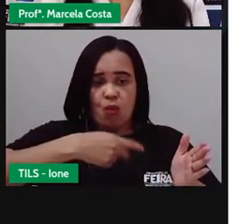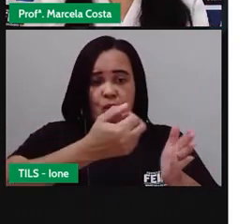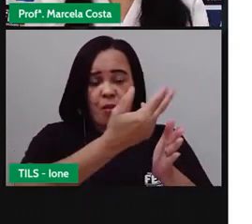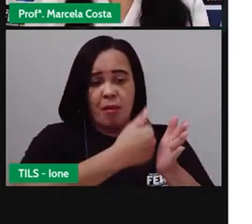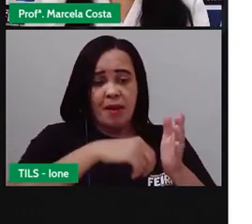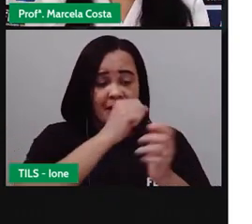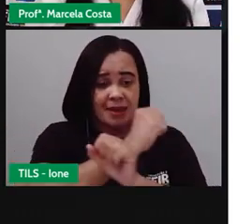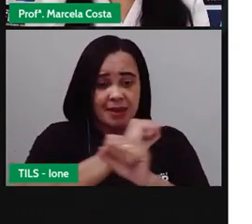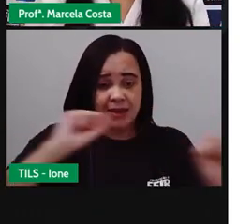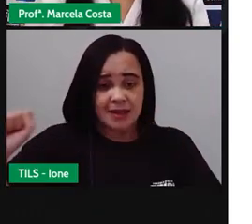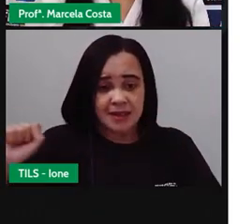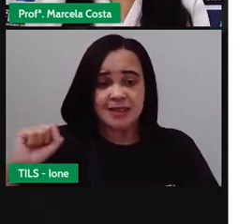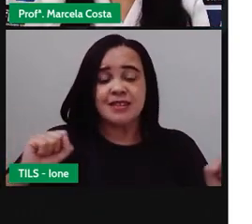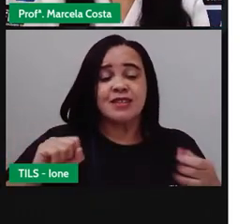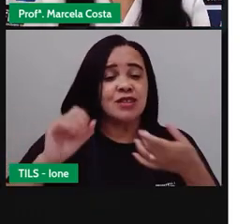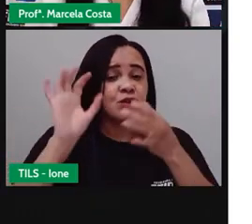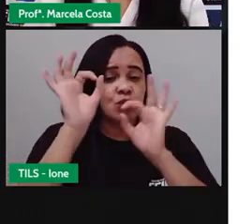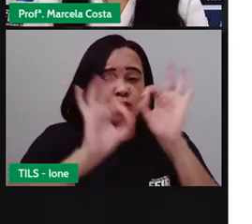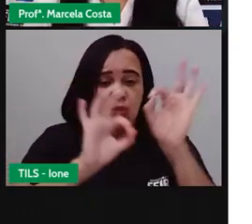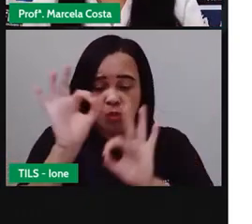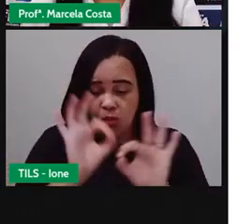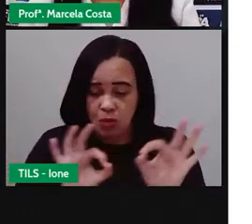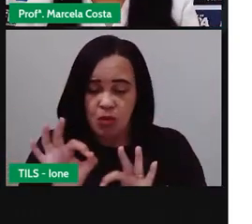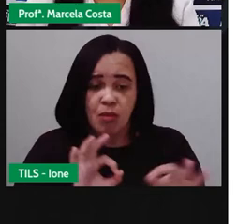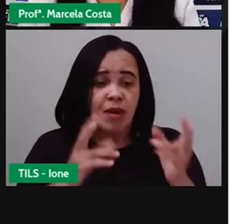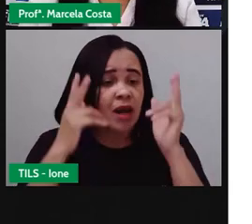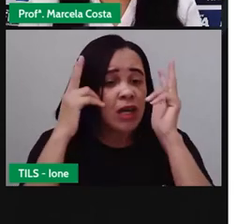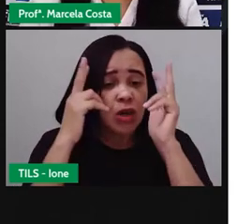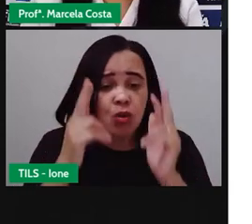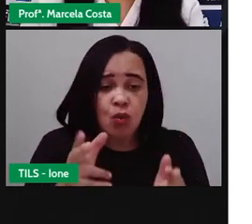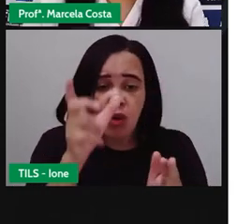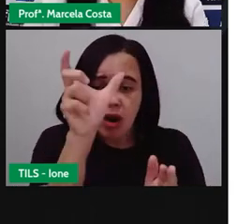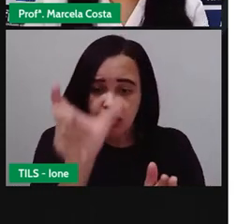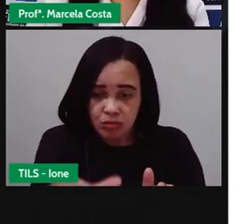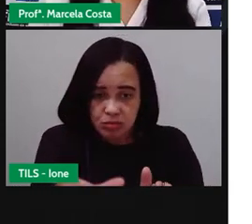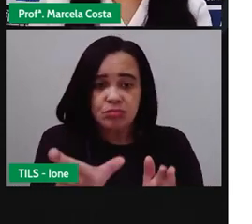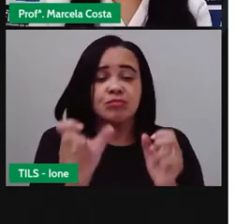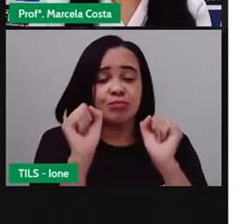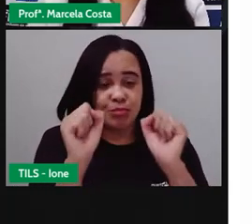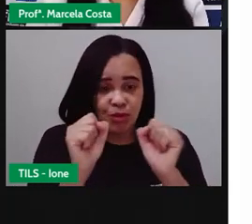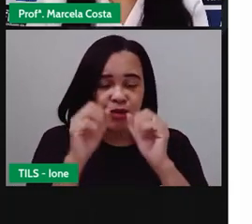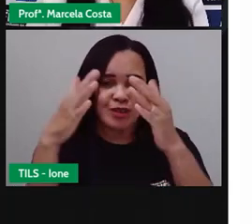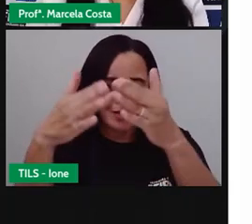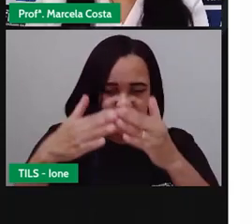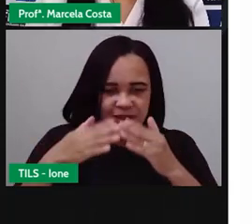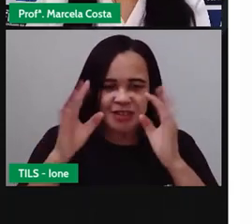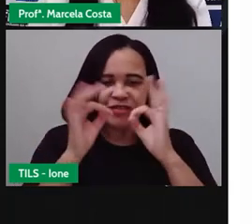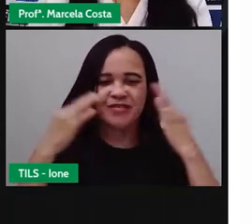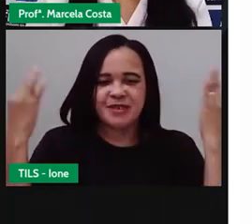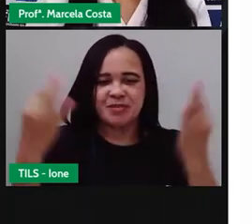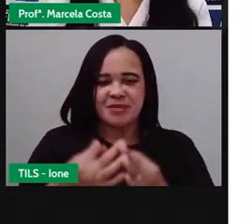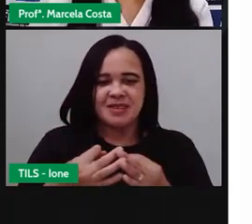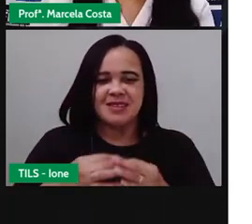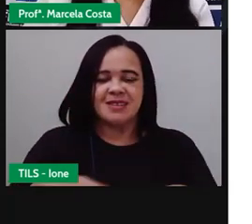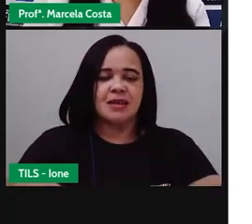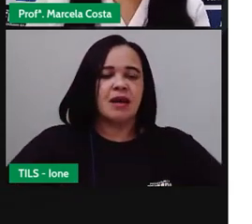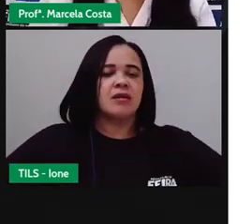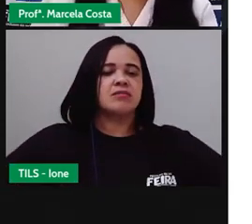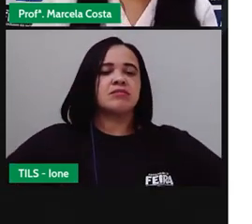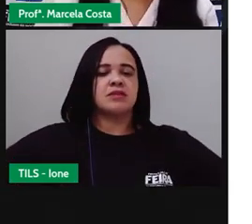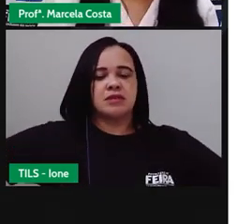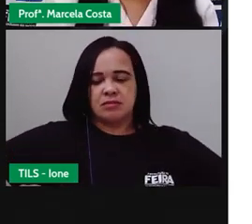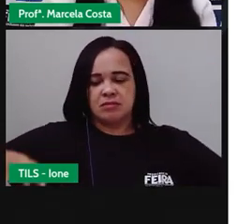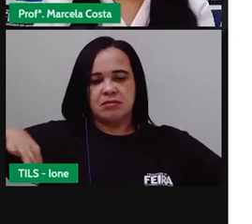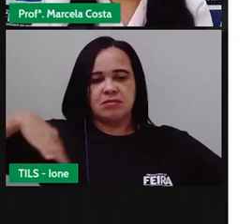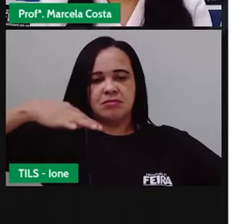do jeitinho que você é então você pode pedir para um familiar fazer esse desenho também para que